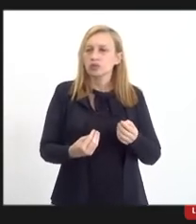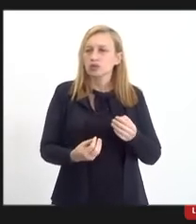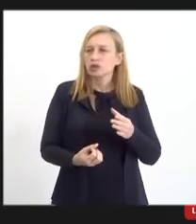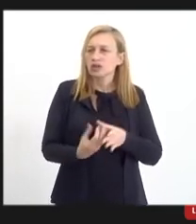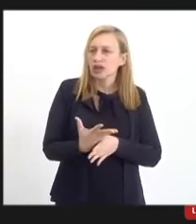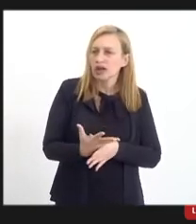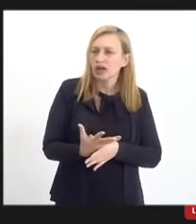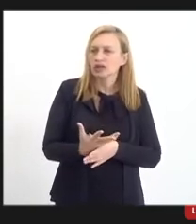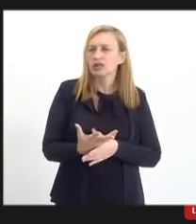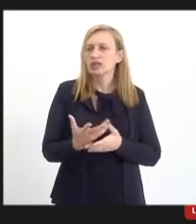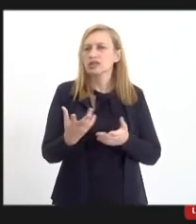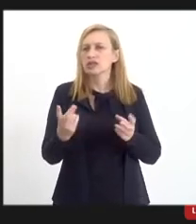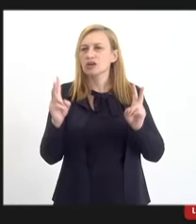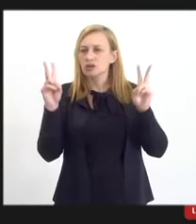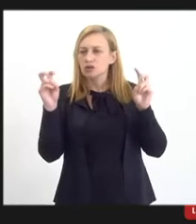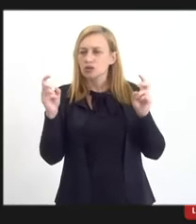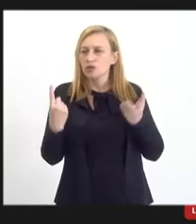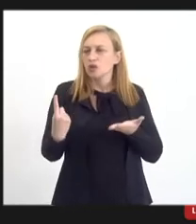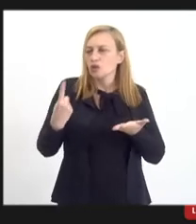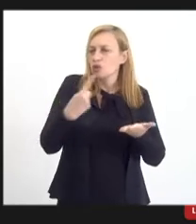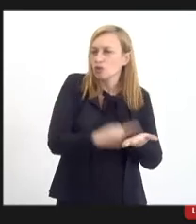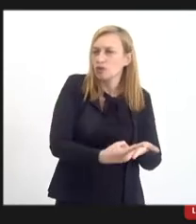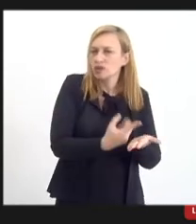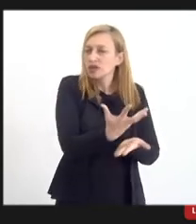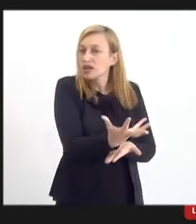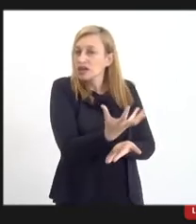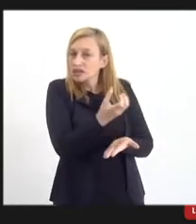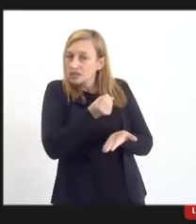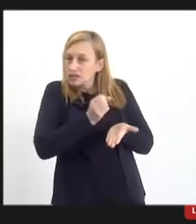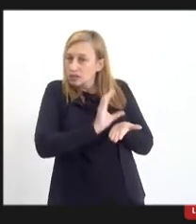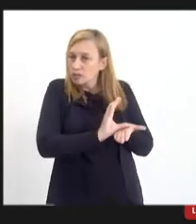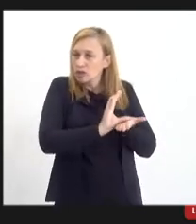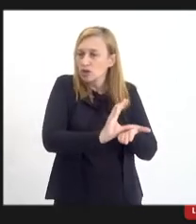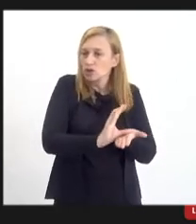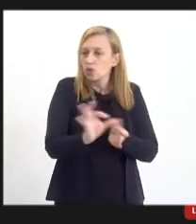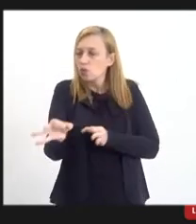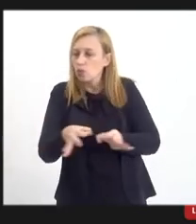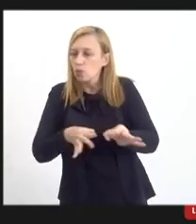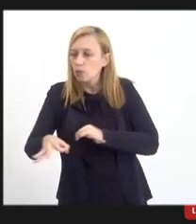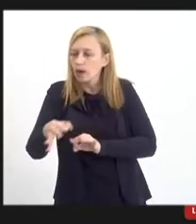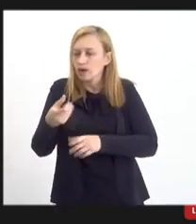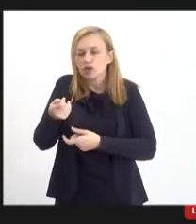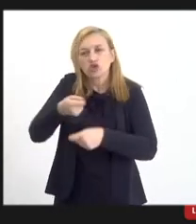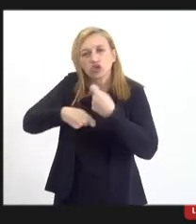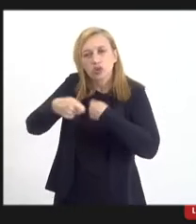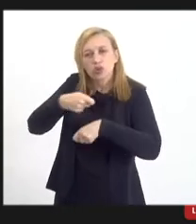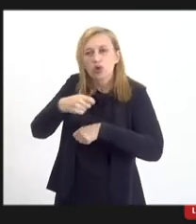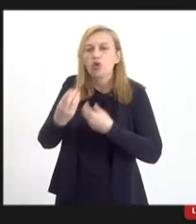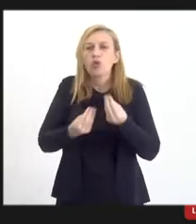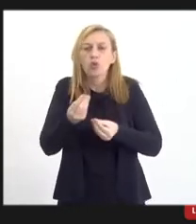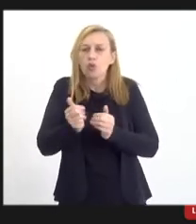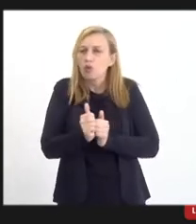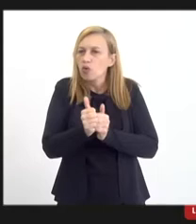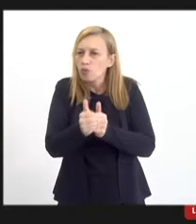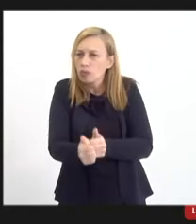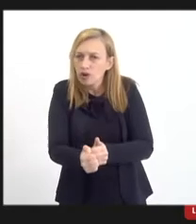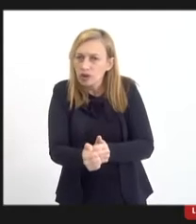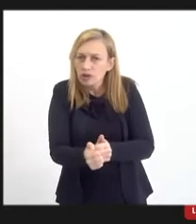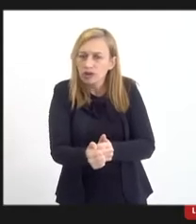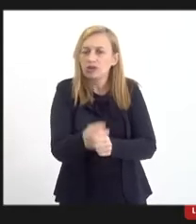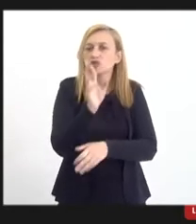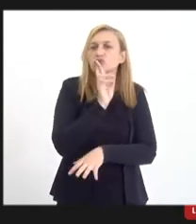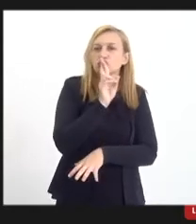né, do compromisso de quem recebe o benefício, o plano de negócios, como seria o acompanhamento desses